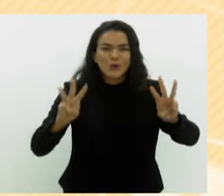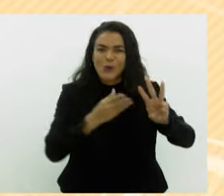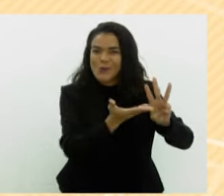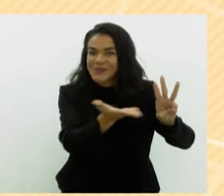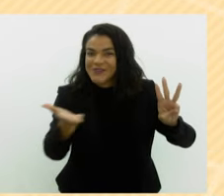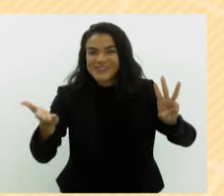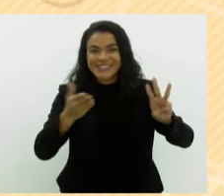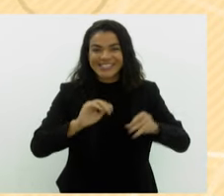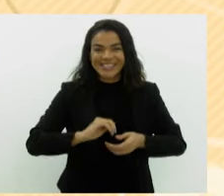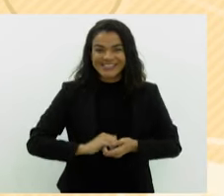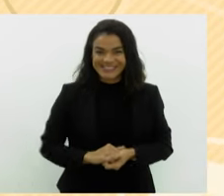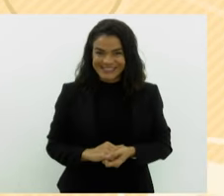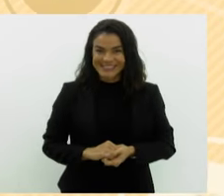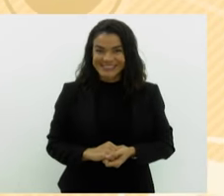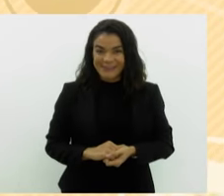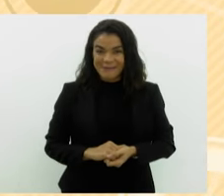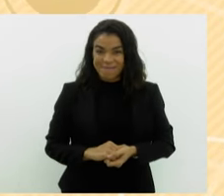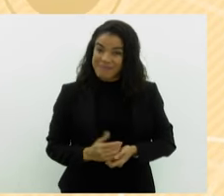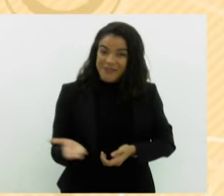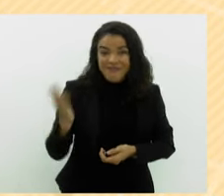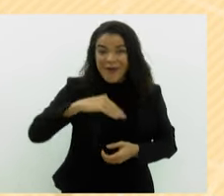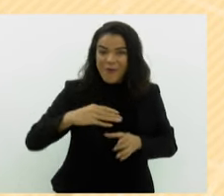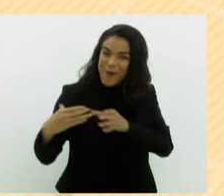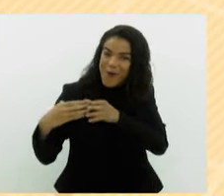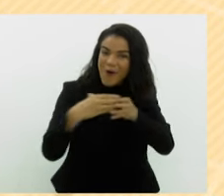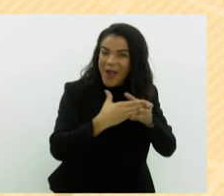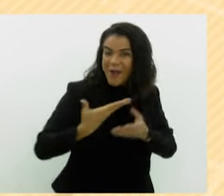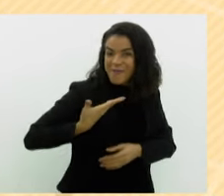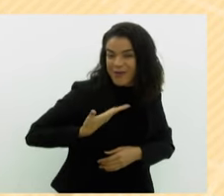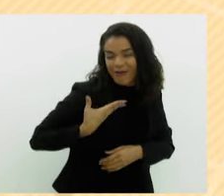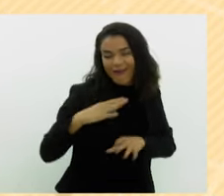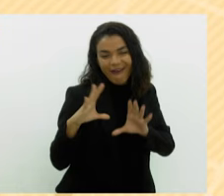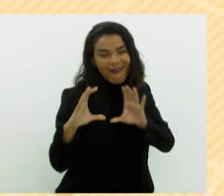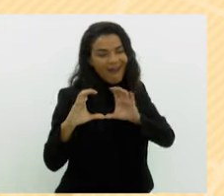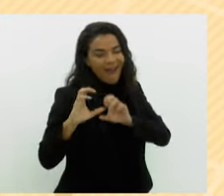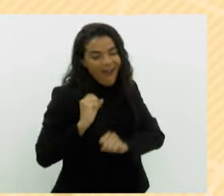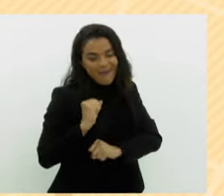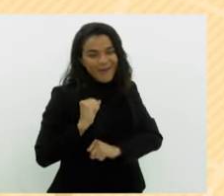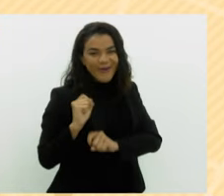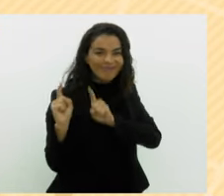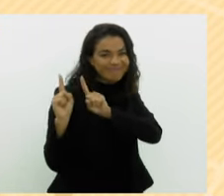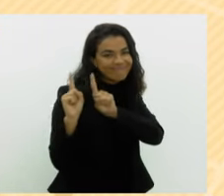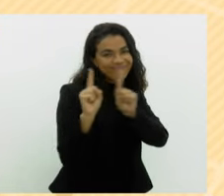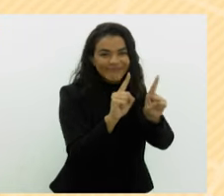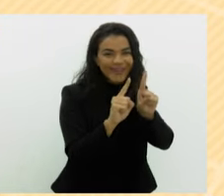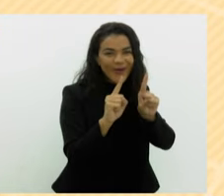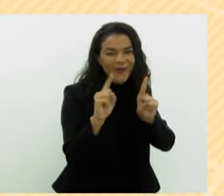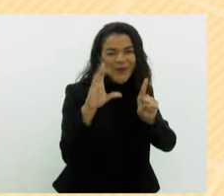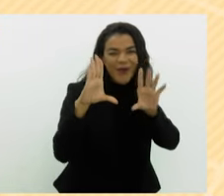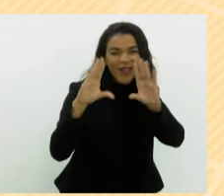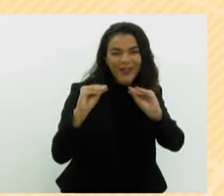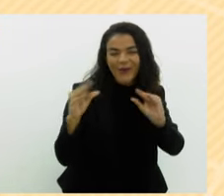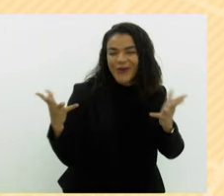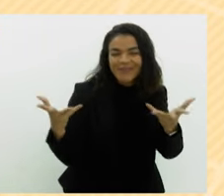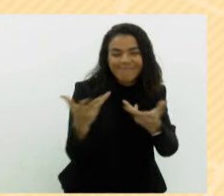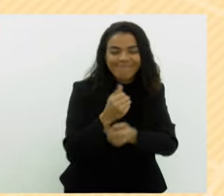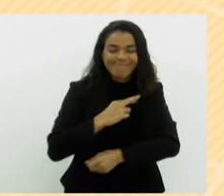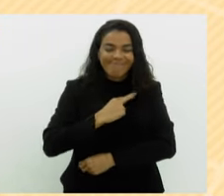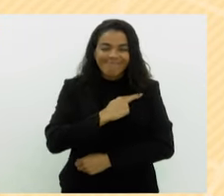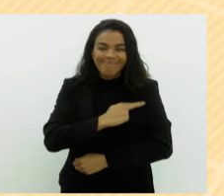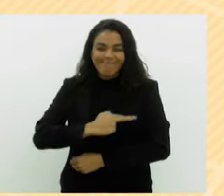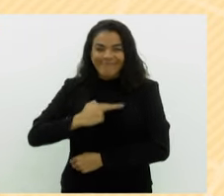todos vocês. Leve seus amigos e leve seu amor. Vai ser uma noite incrivelmente romântica.